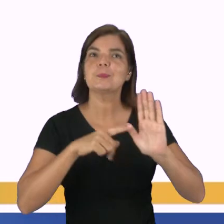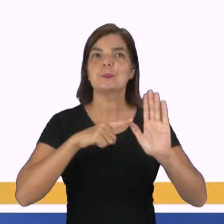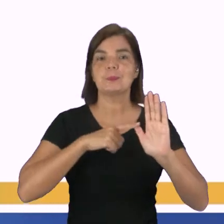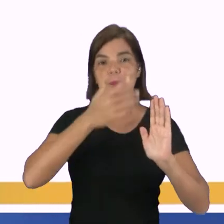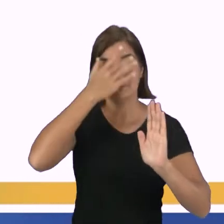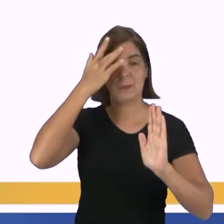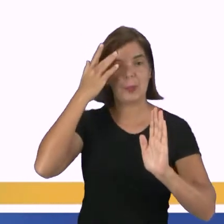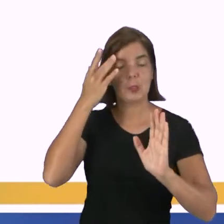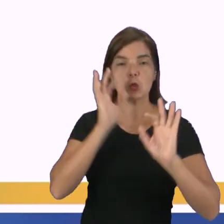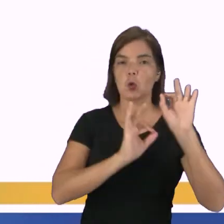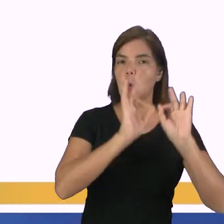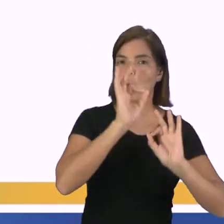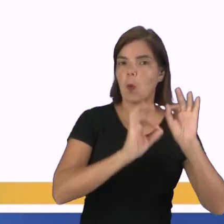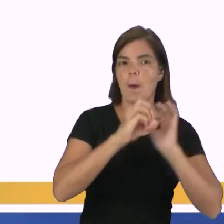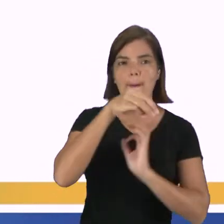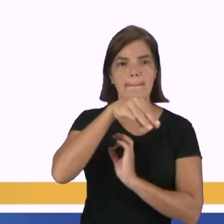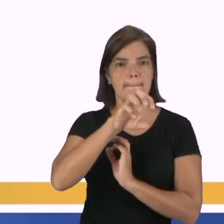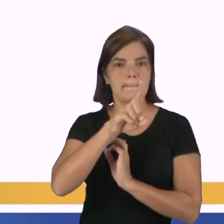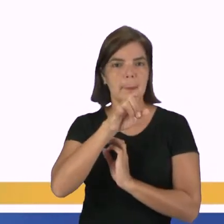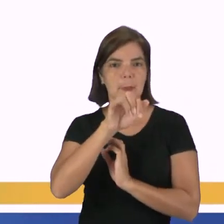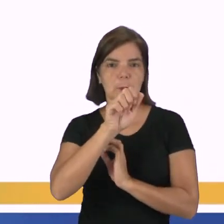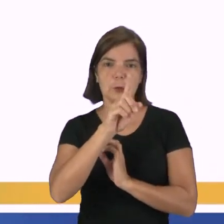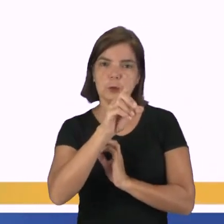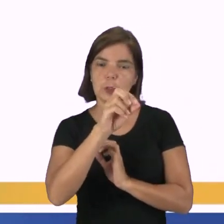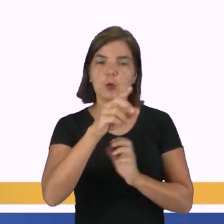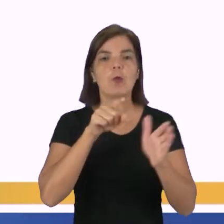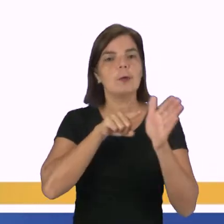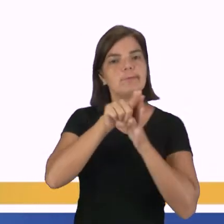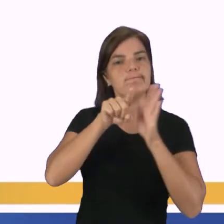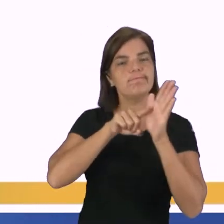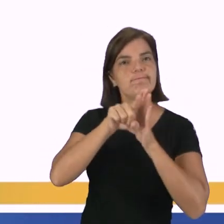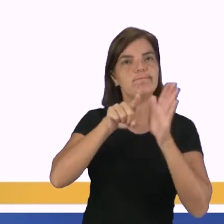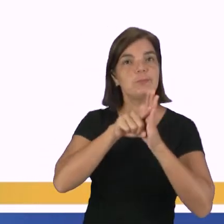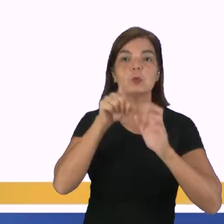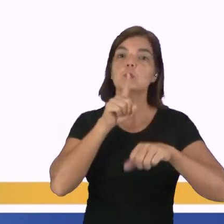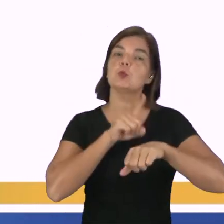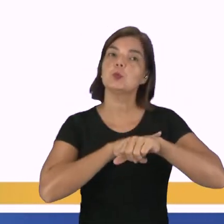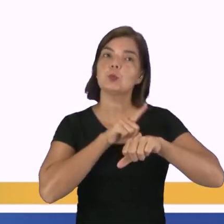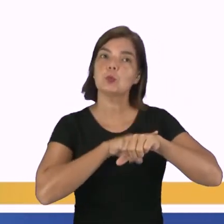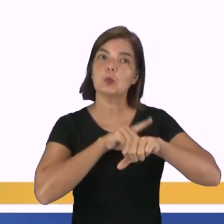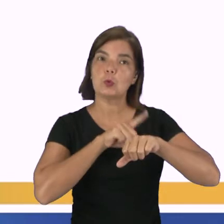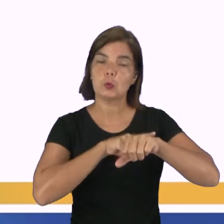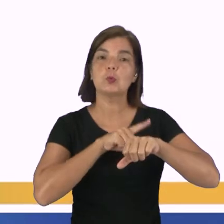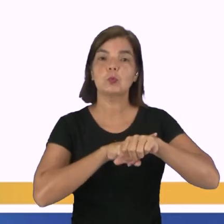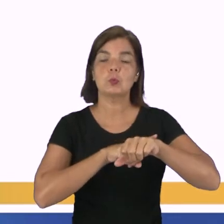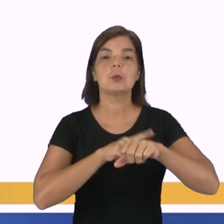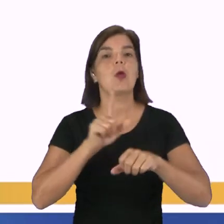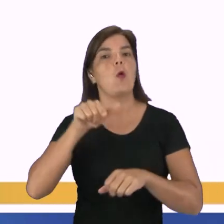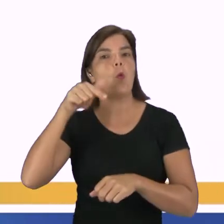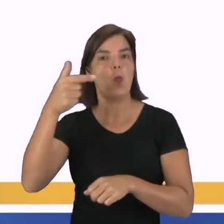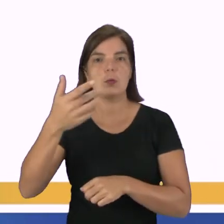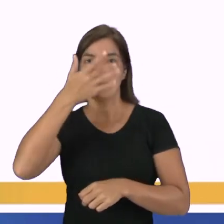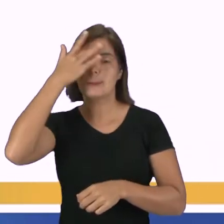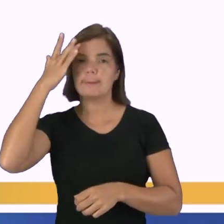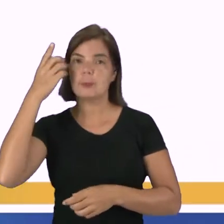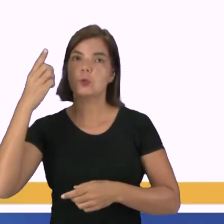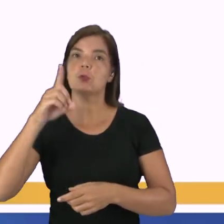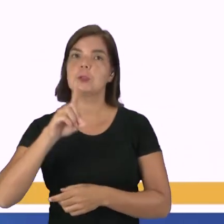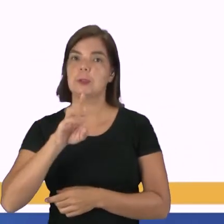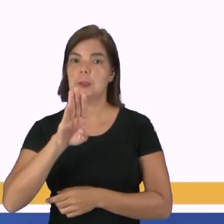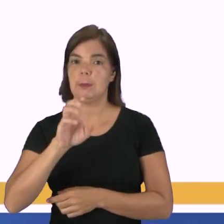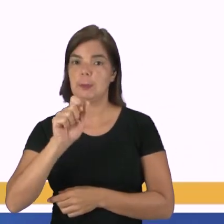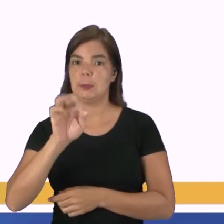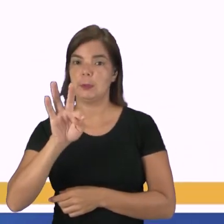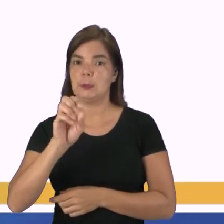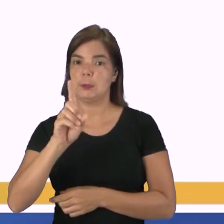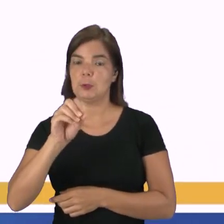mediador, que ele faz as perguntas e que ele estipula o tempo. Os debatedores, eles colocam seus